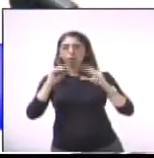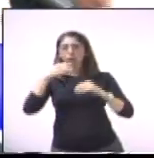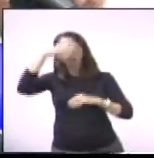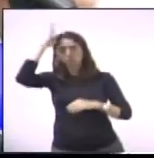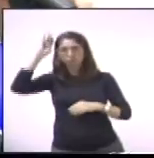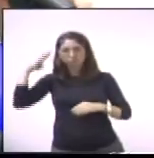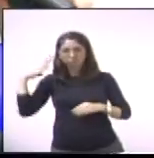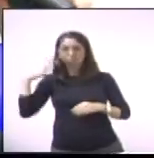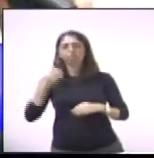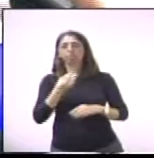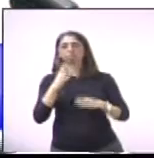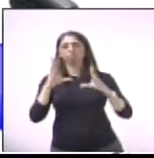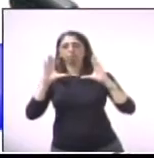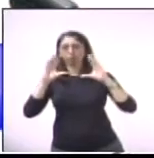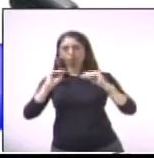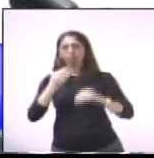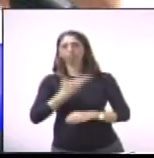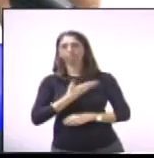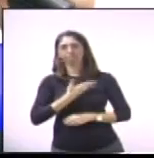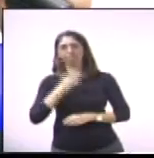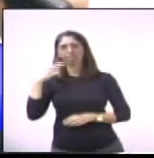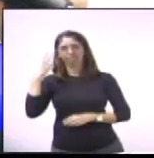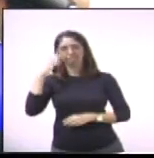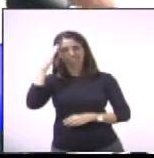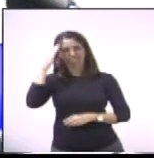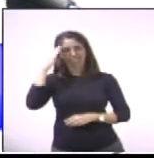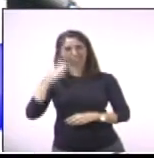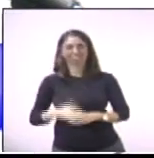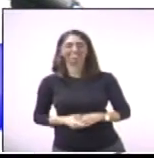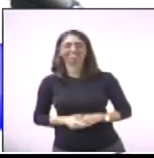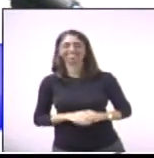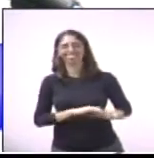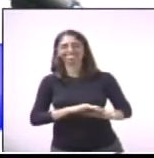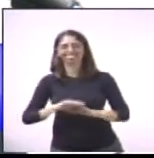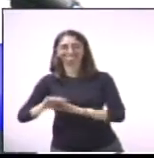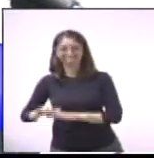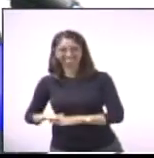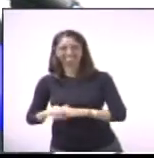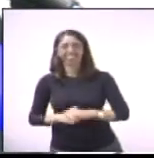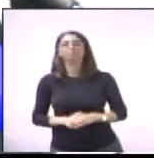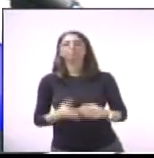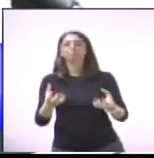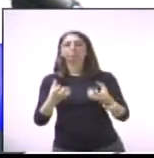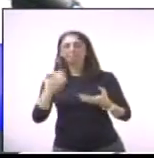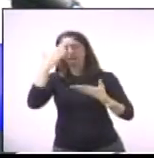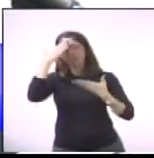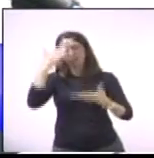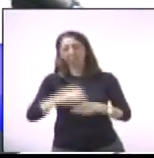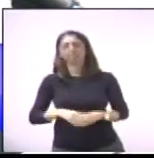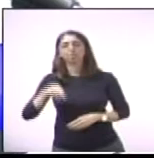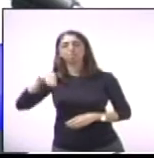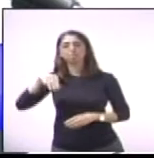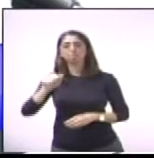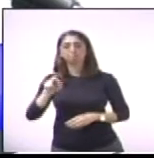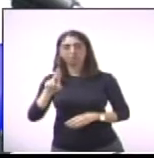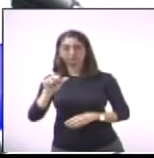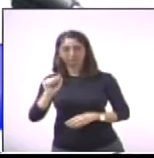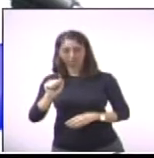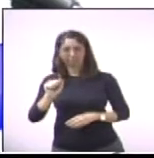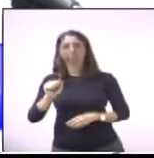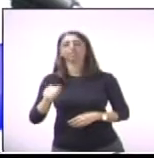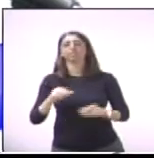presença da secretária Mara Ferrari, frisei a importância na última sessão das